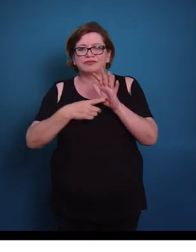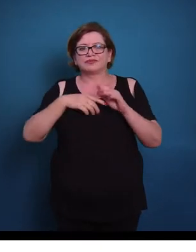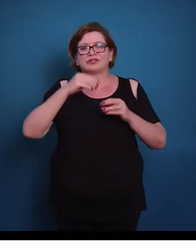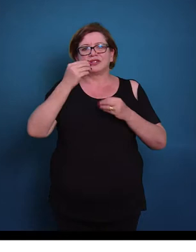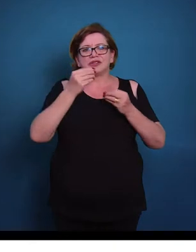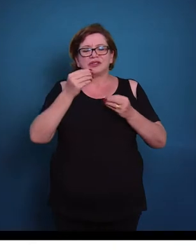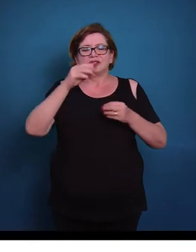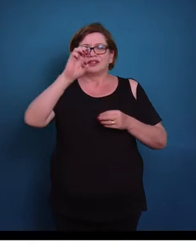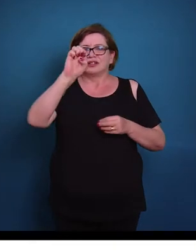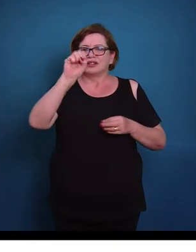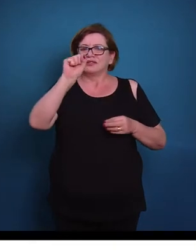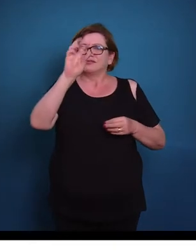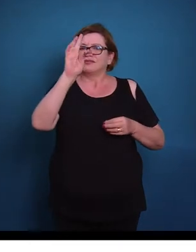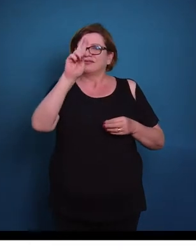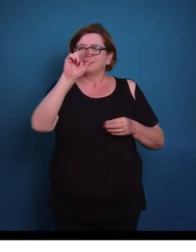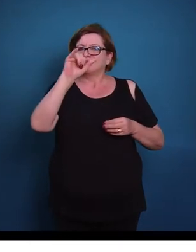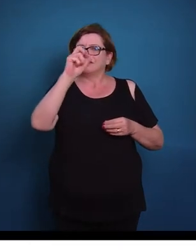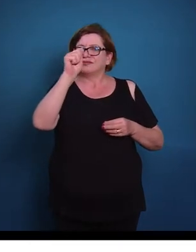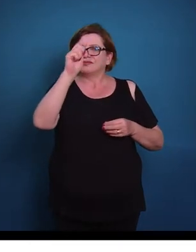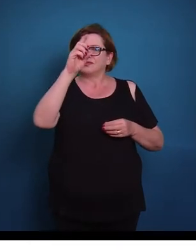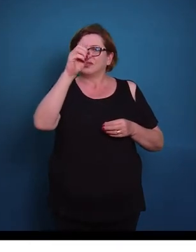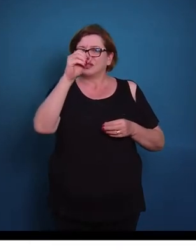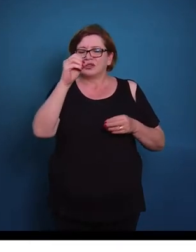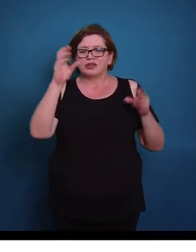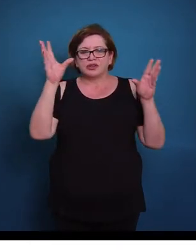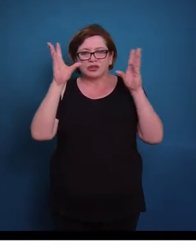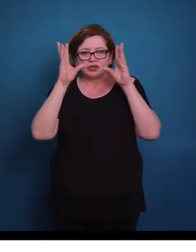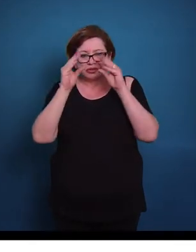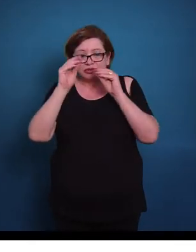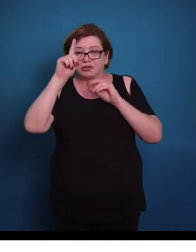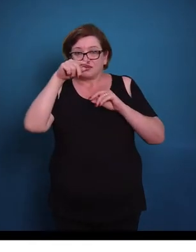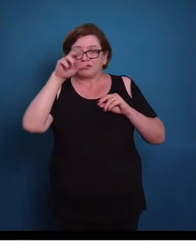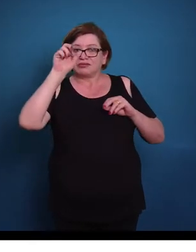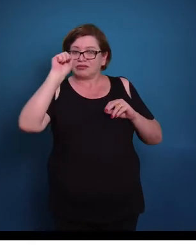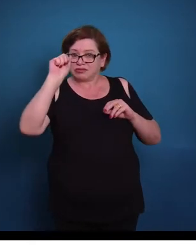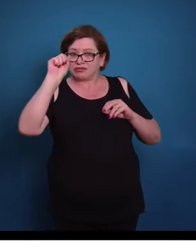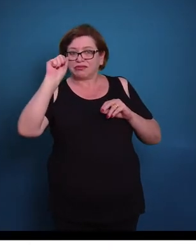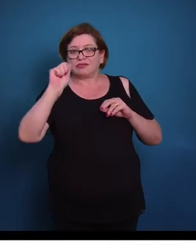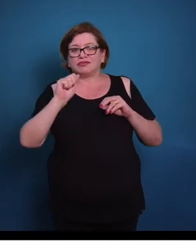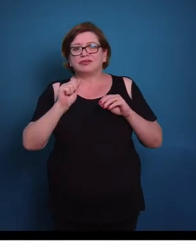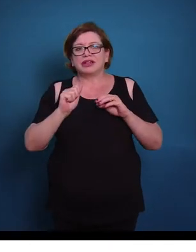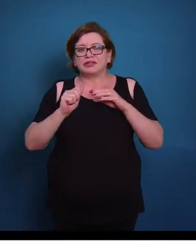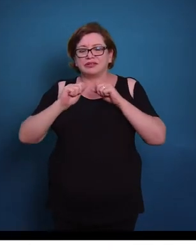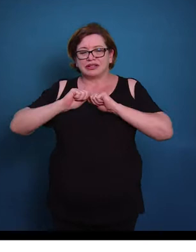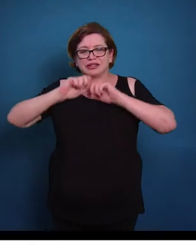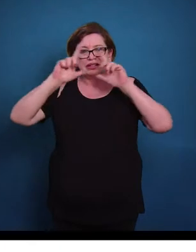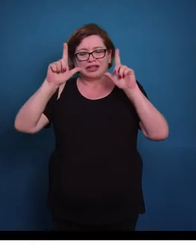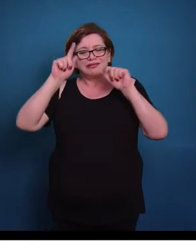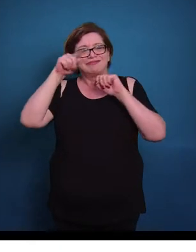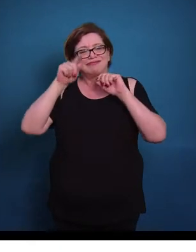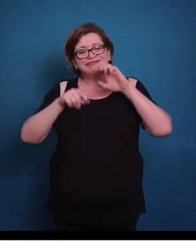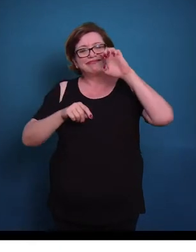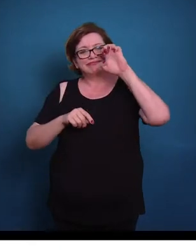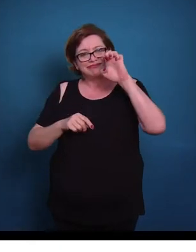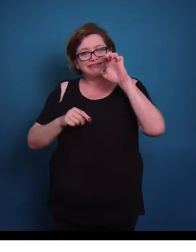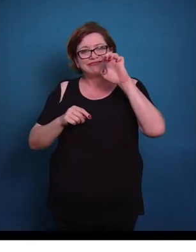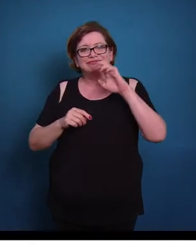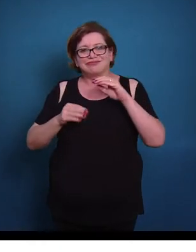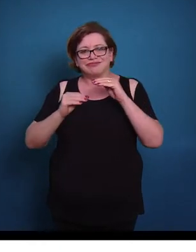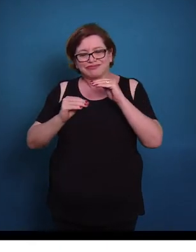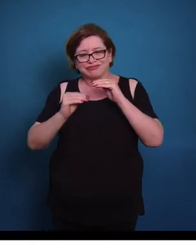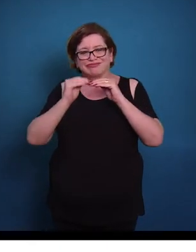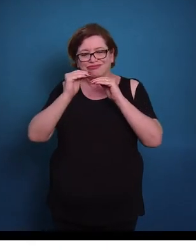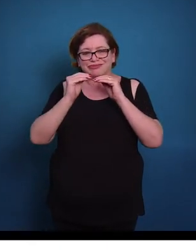esse padrão estriado, e aqui nós temos uma banda escura, que é a banda A, e uma banda clara, que é a banda I. E a repetição dessas bandas.